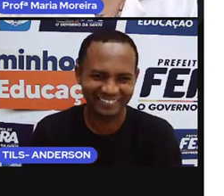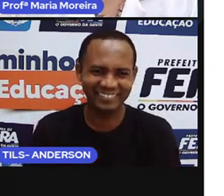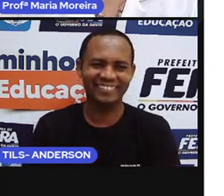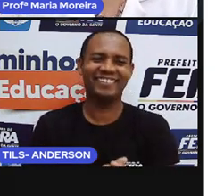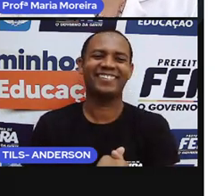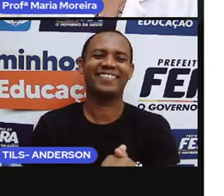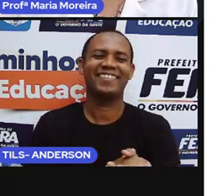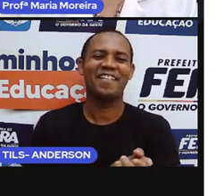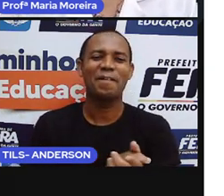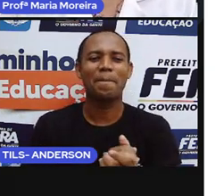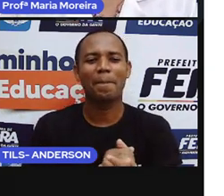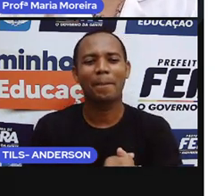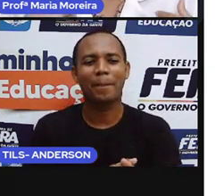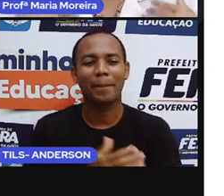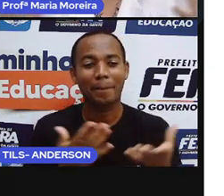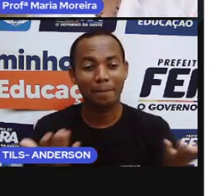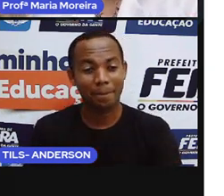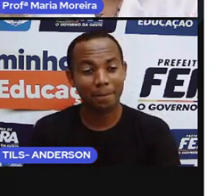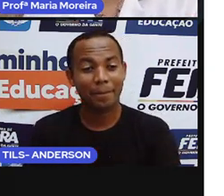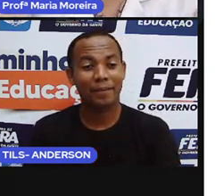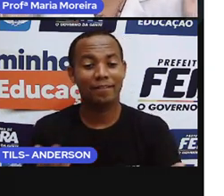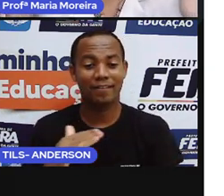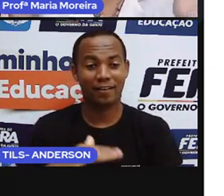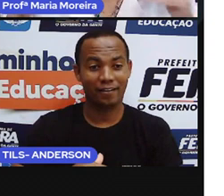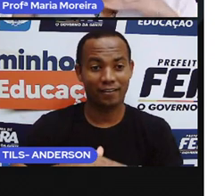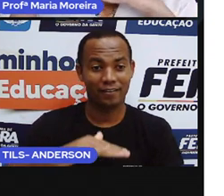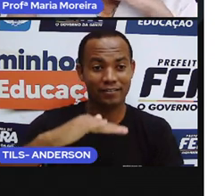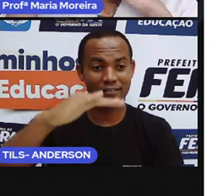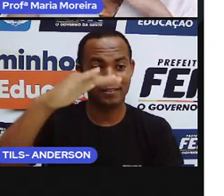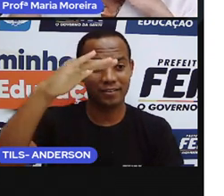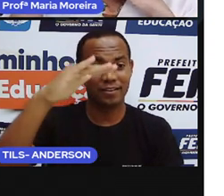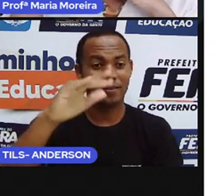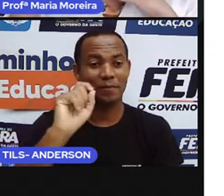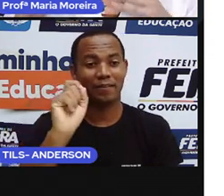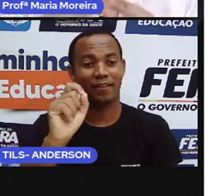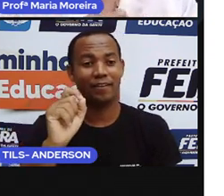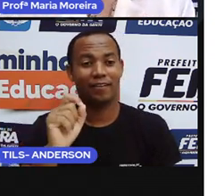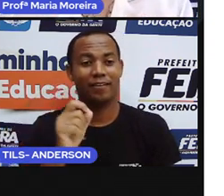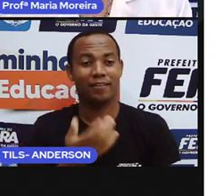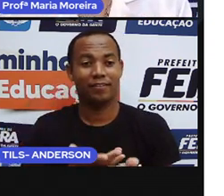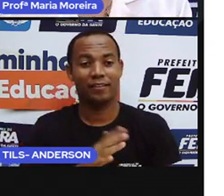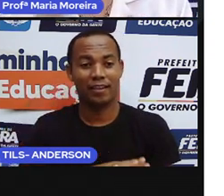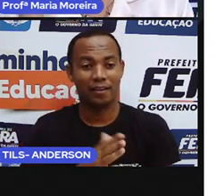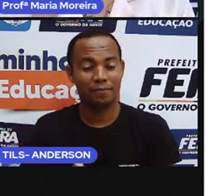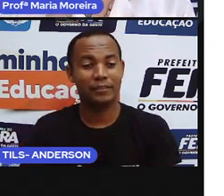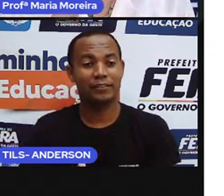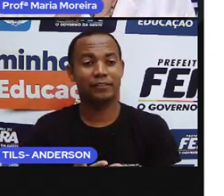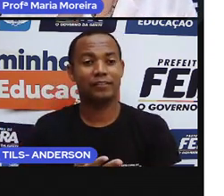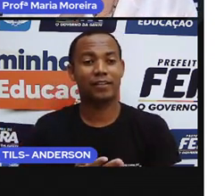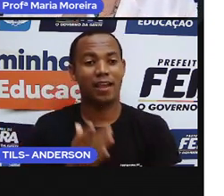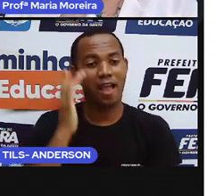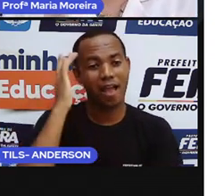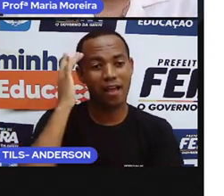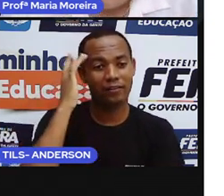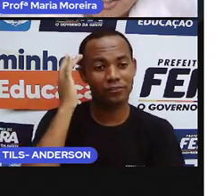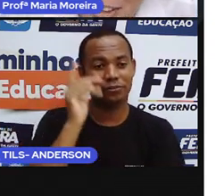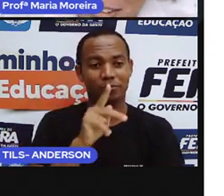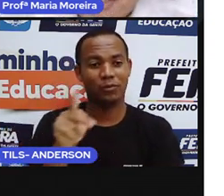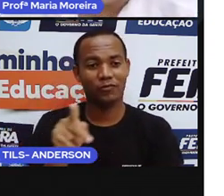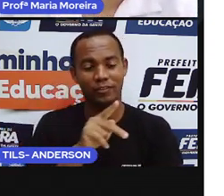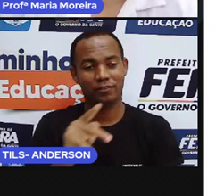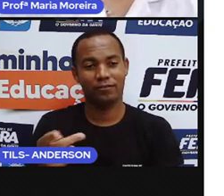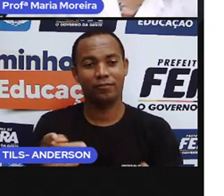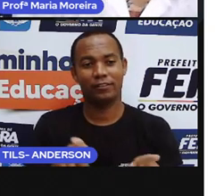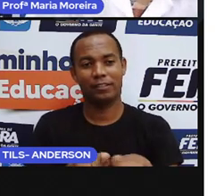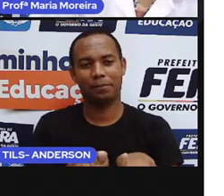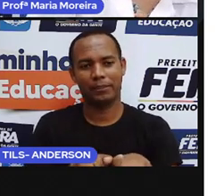Anderson disse que vai ser em perto de Libras. Eu, quando eu crescer, porque eu sou uma menina, eu, quando eu crescer, acho que vou ser professora, gente. Será que eu tenho jeito?